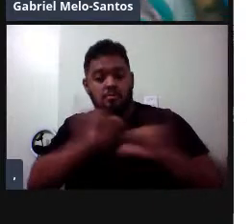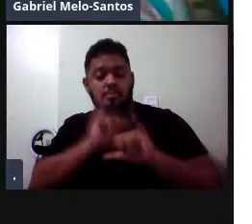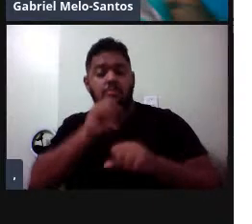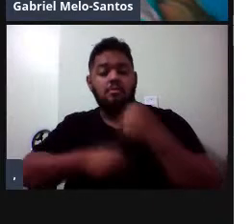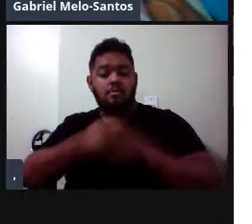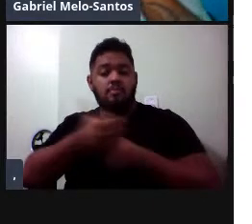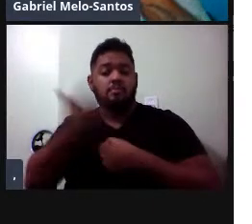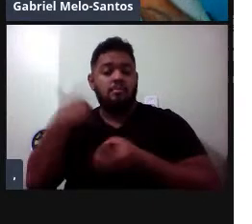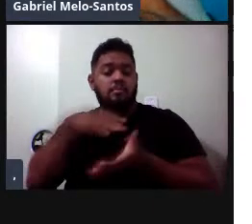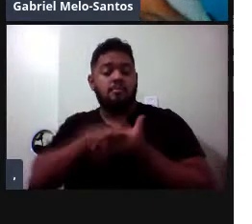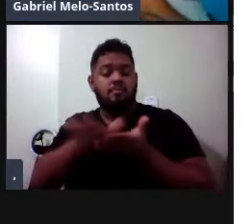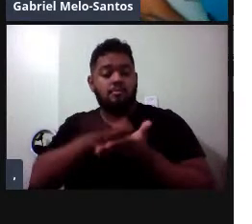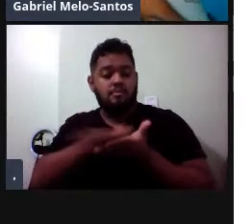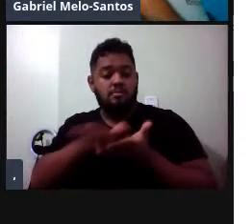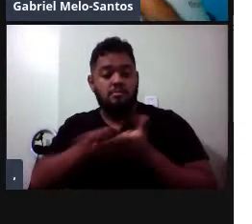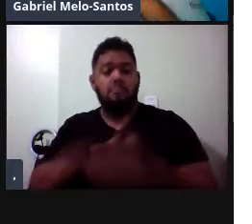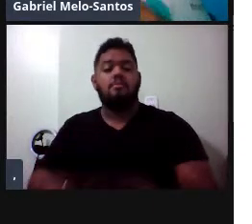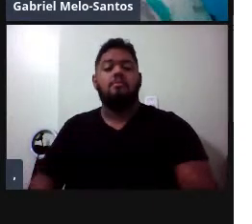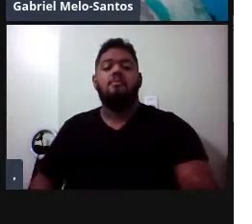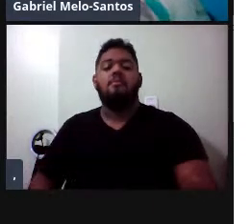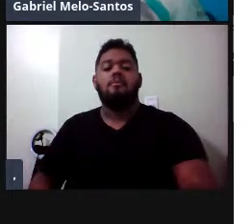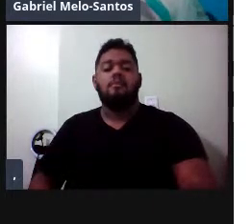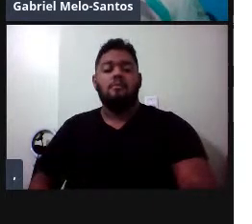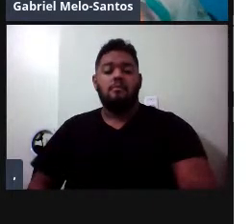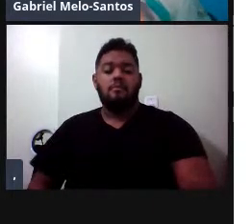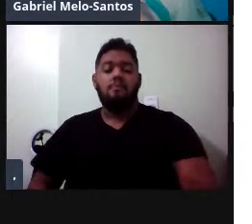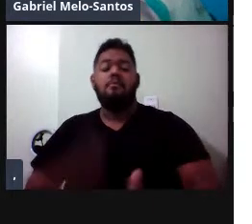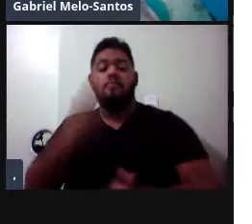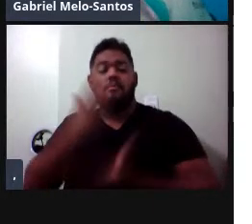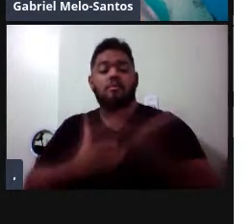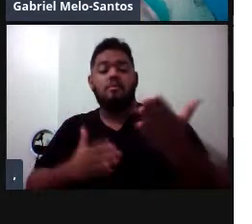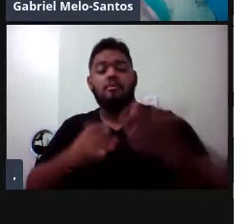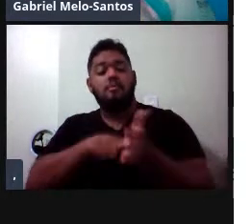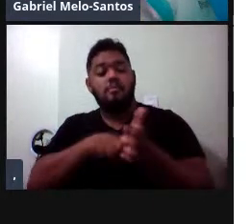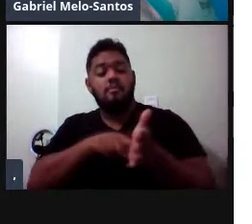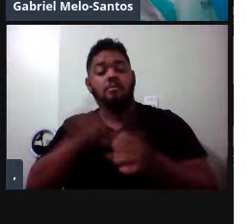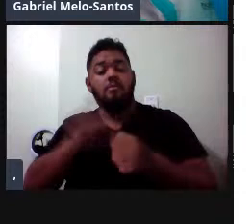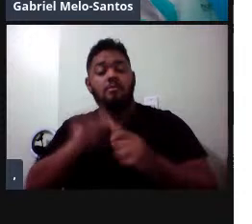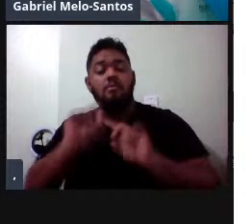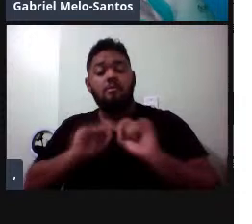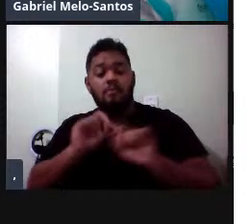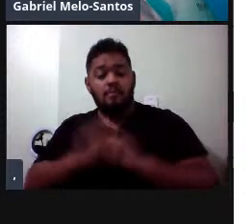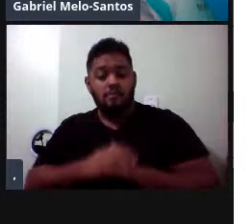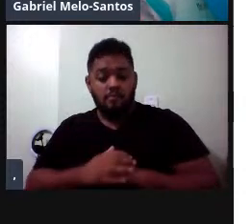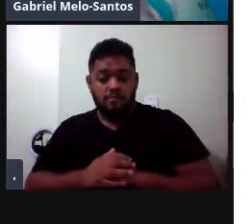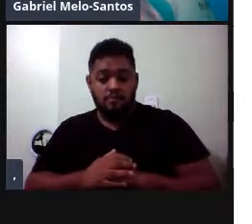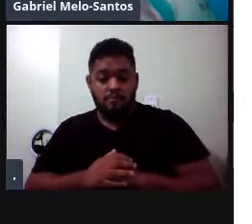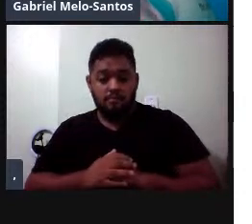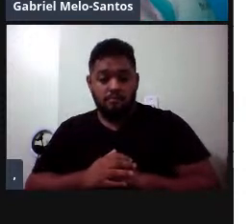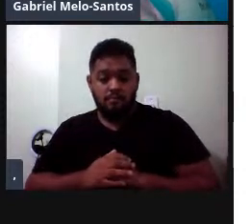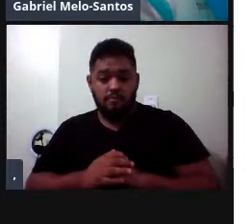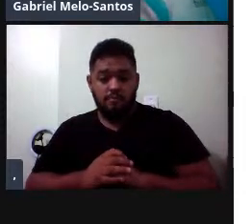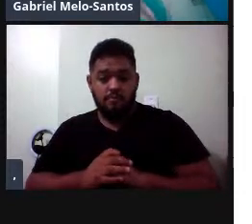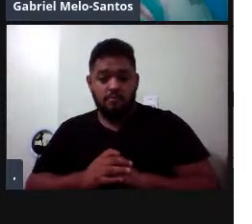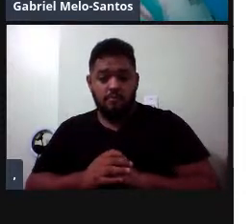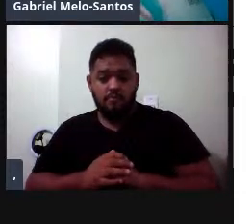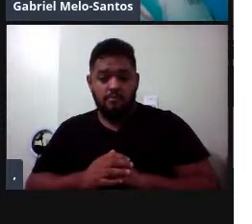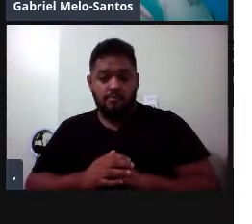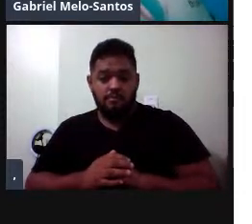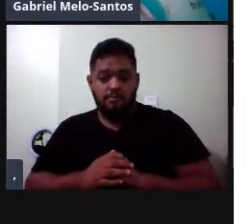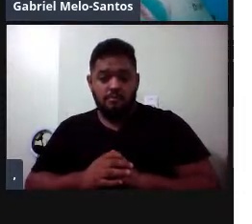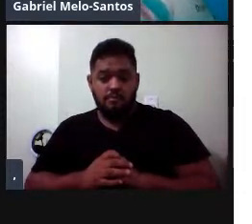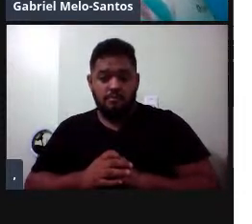parte dos resultados que eu vou mostrar aqui para vocês. Então, esse estudo a gente fez no Rio Tocantins também, desde a Foz ali até o médio Rio